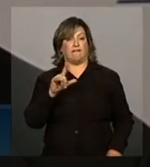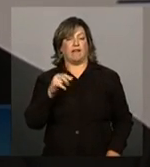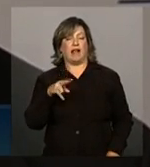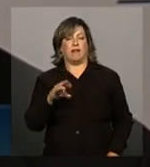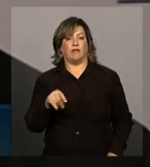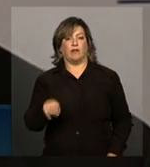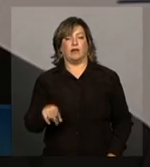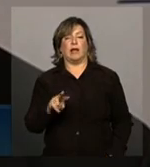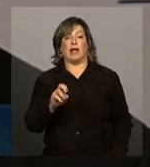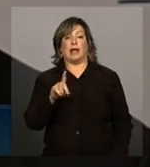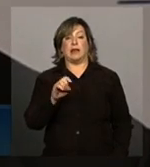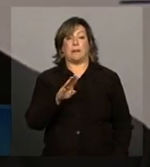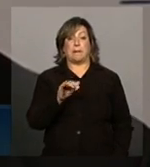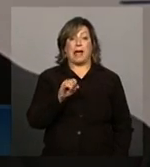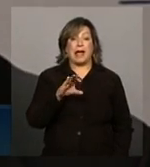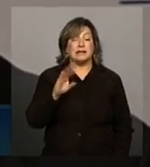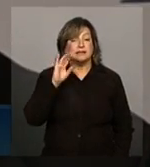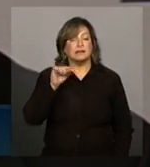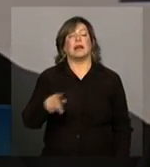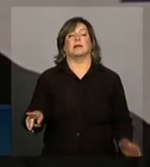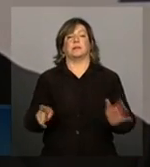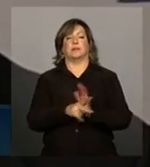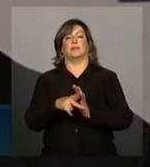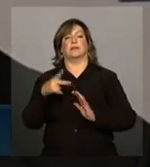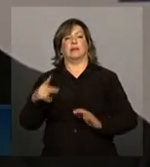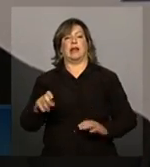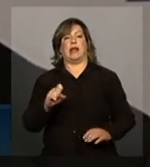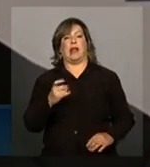rede básica da rede básica pertence à Eletrobras.